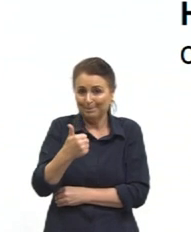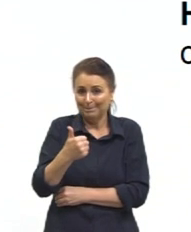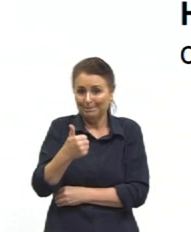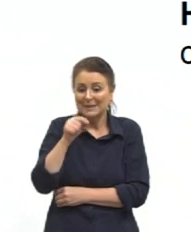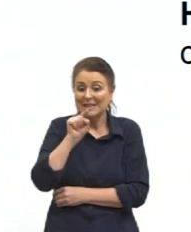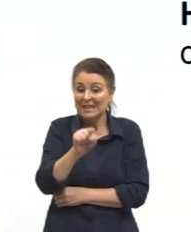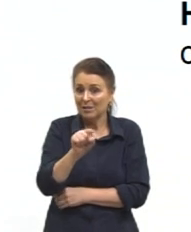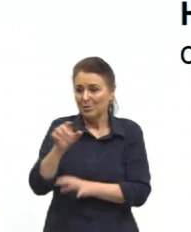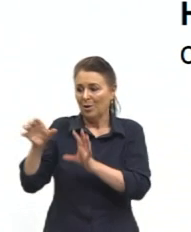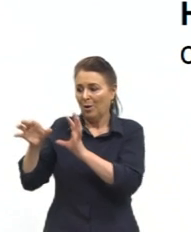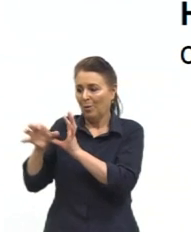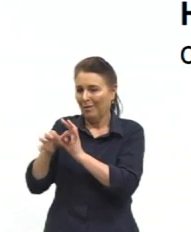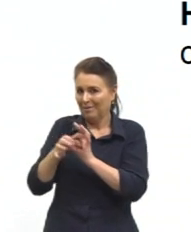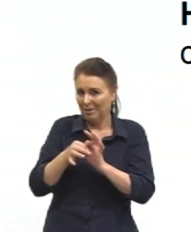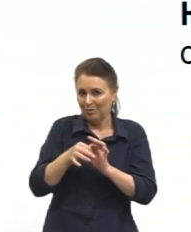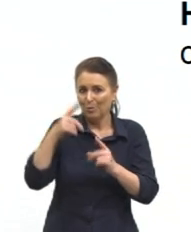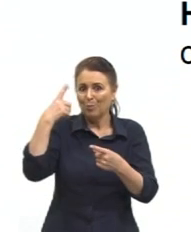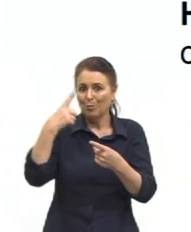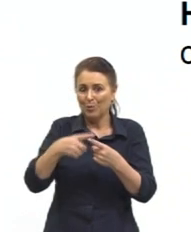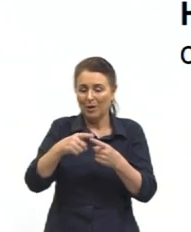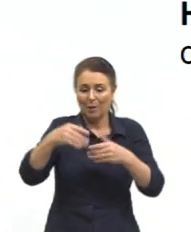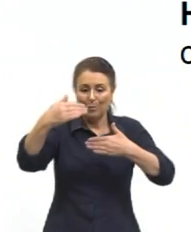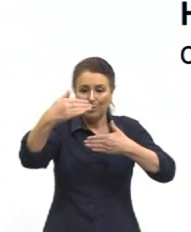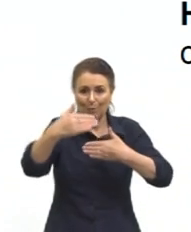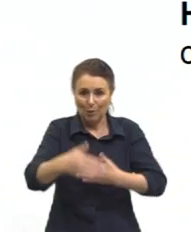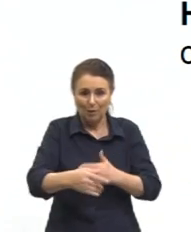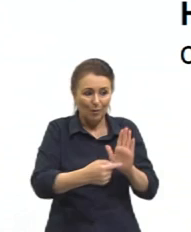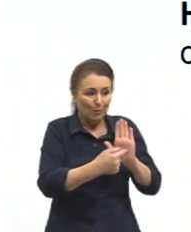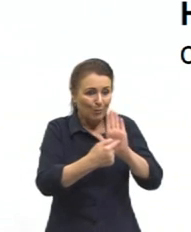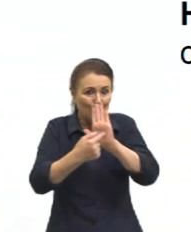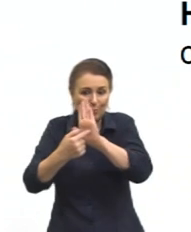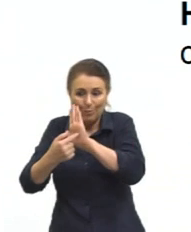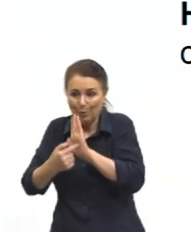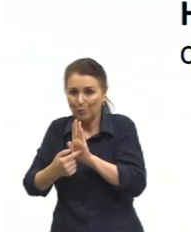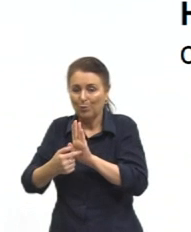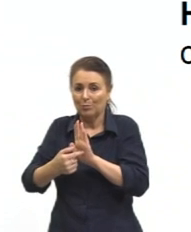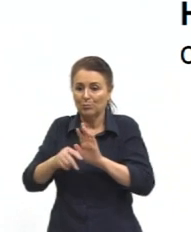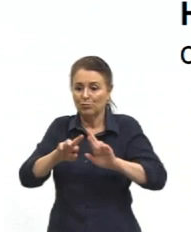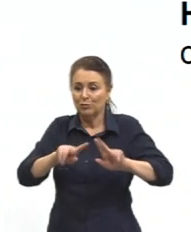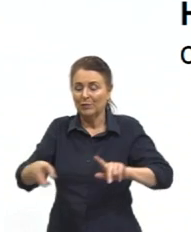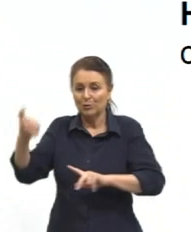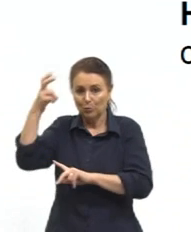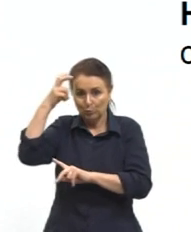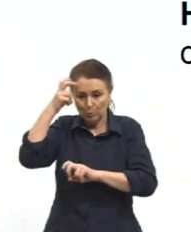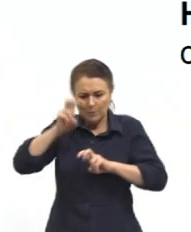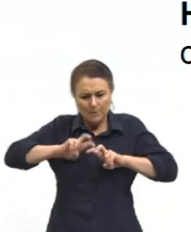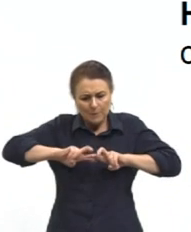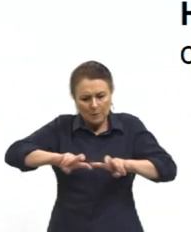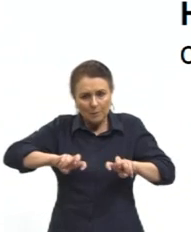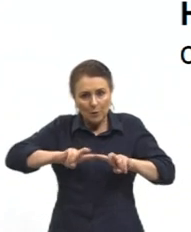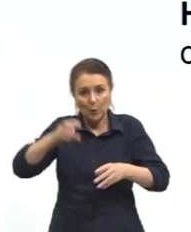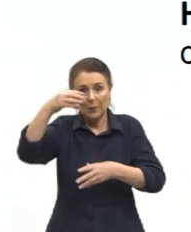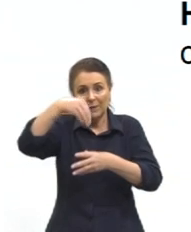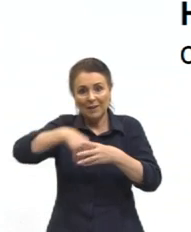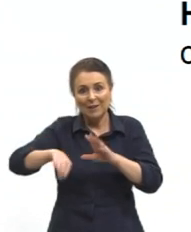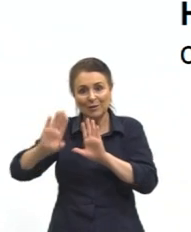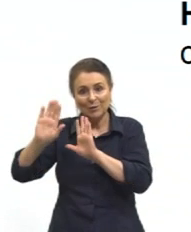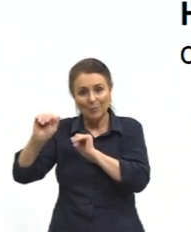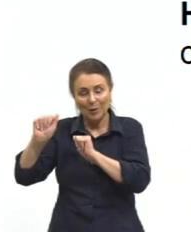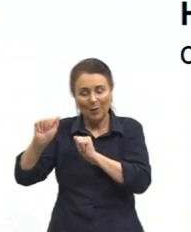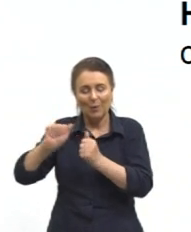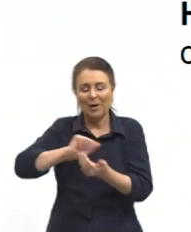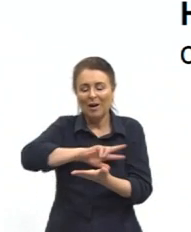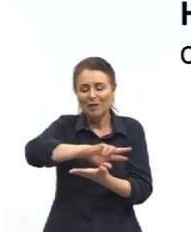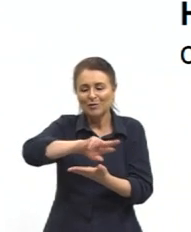porque ela realmente trouxe diferentes culturas e explorou, dentro da língua espanhola, essa diversidade